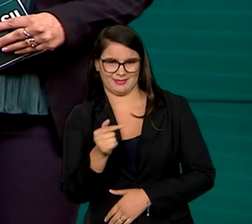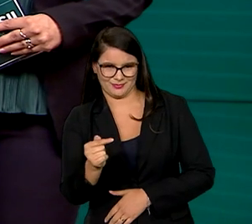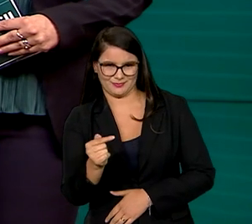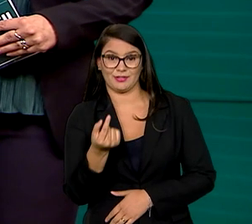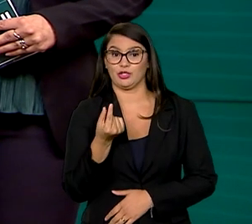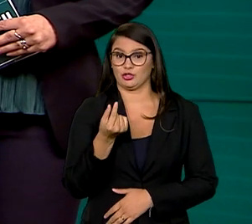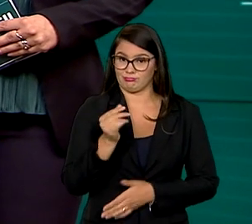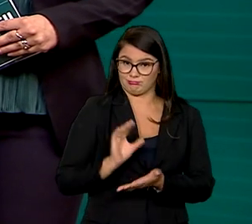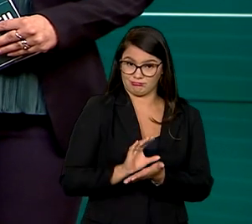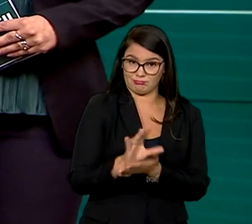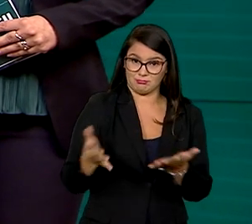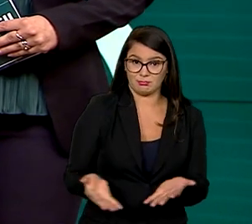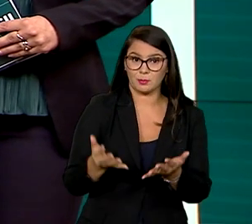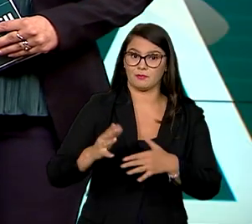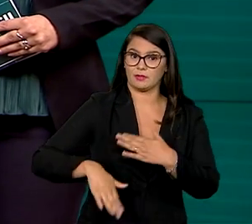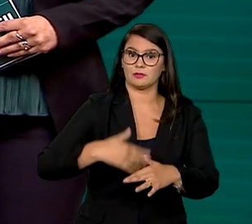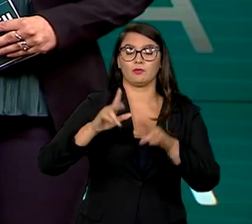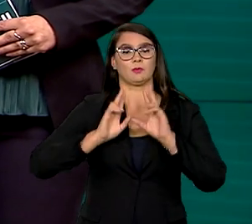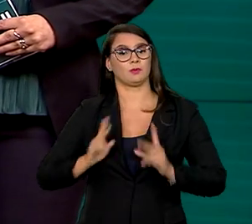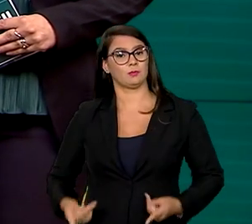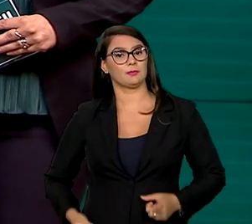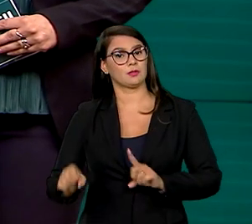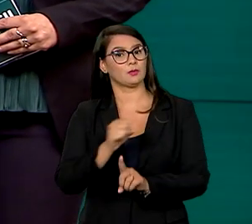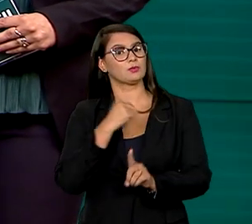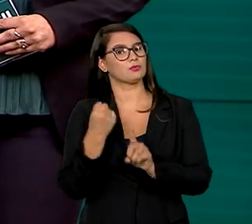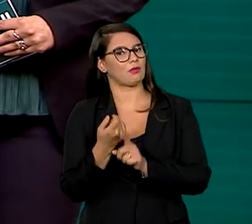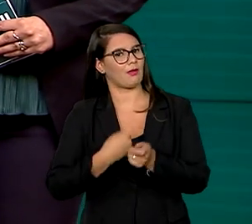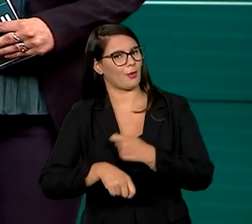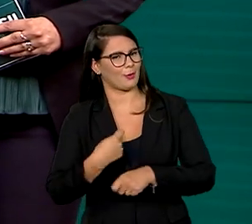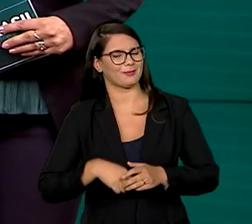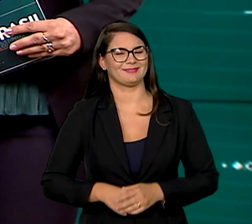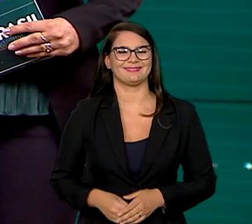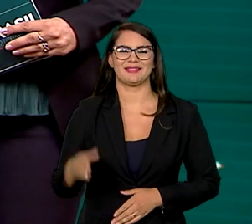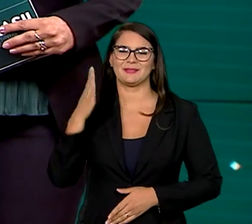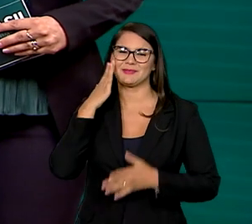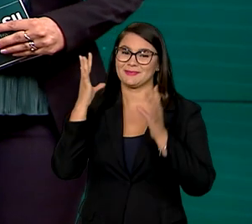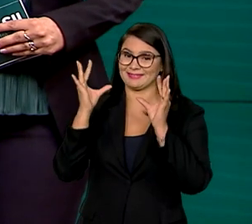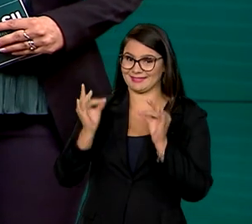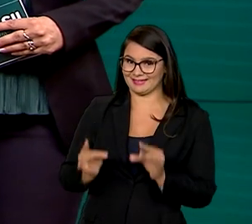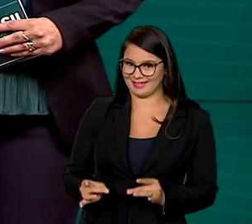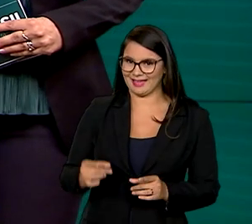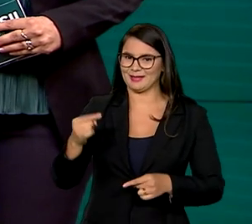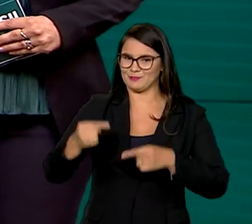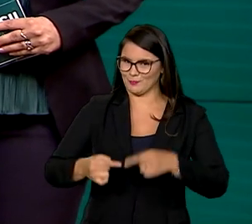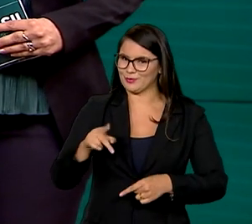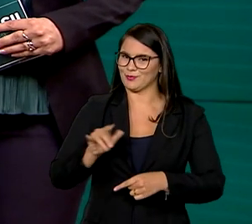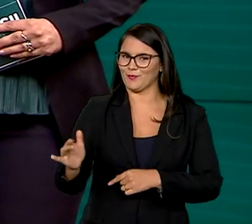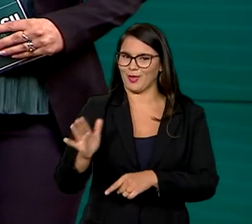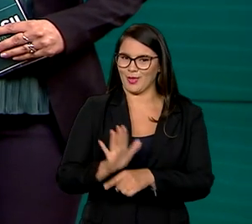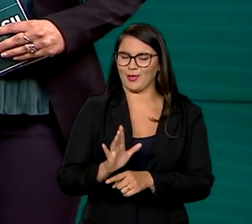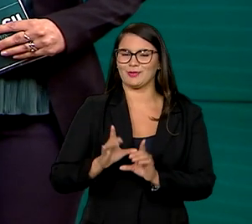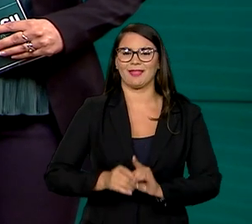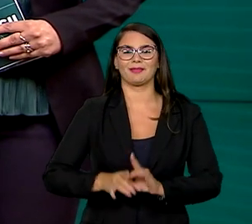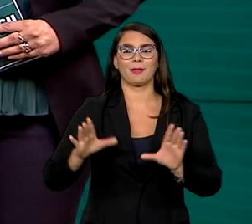que devem promover o desenvolvimento humano, social e econômico. E para saber os detalhes dessa política, que também vai contribuir para